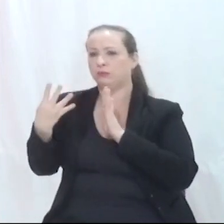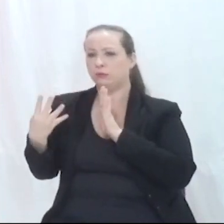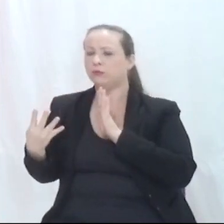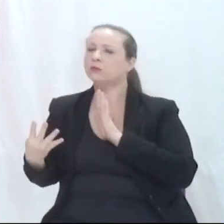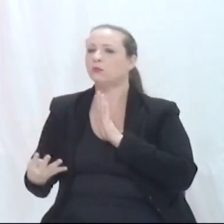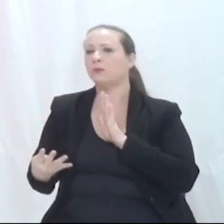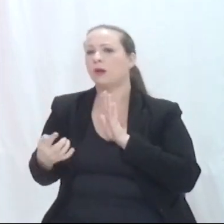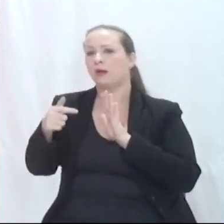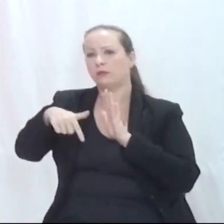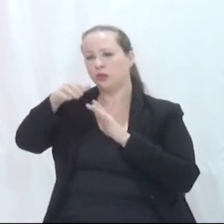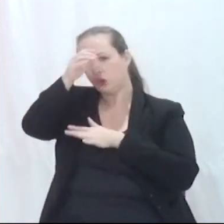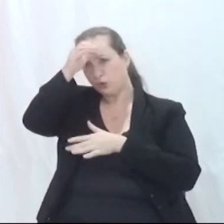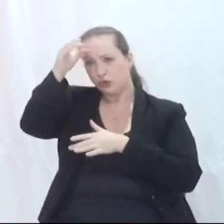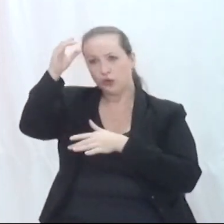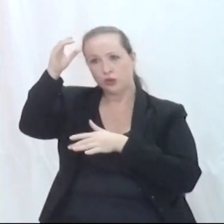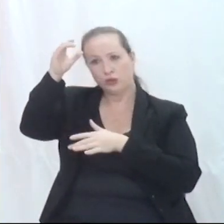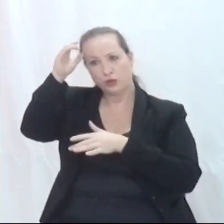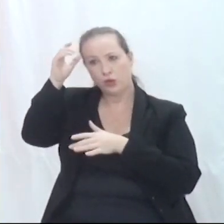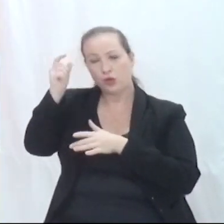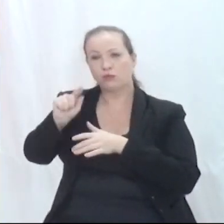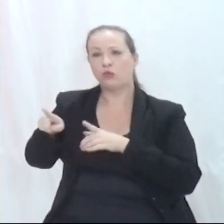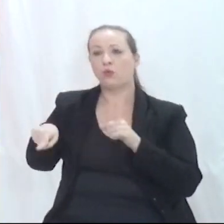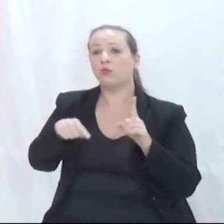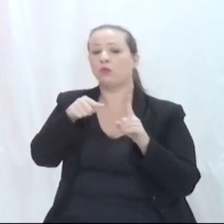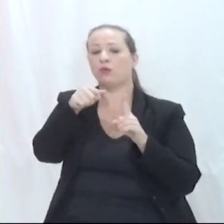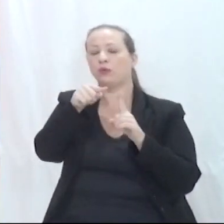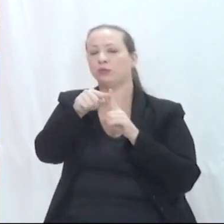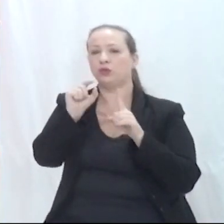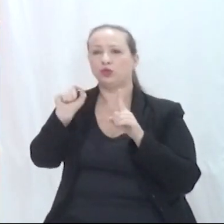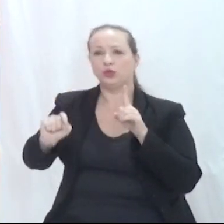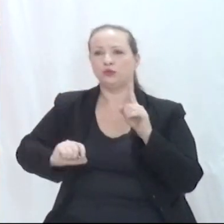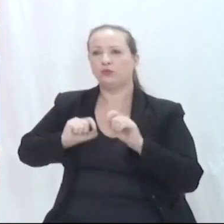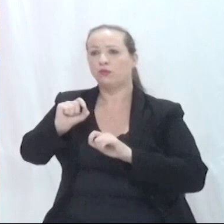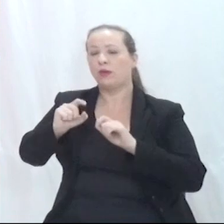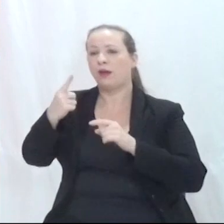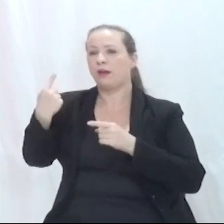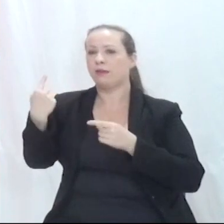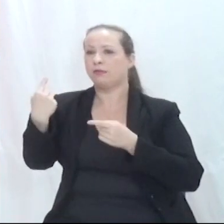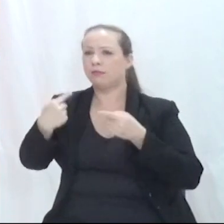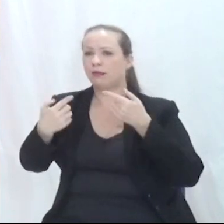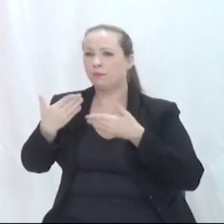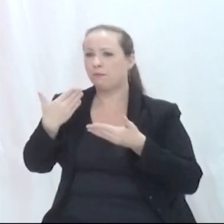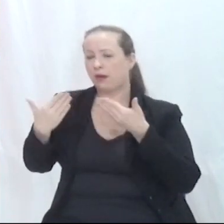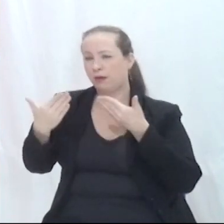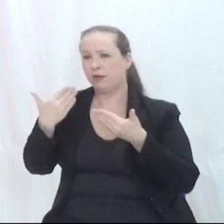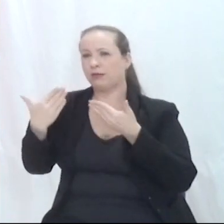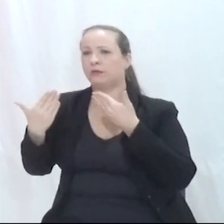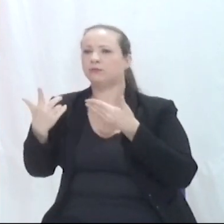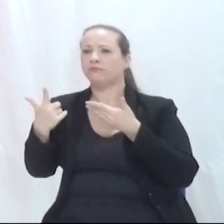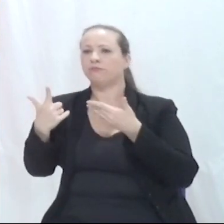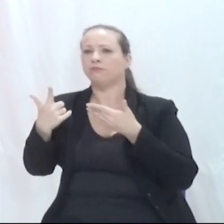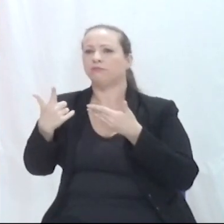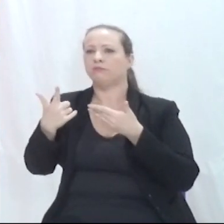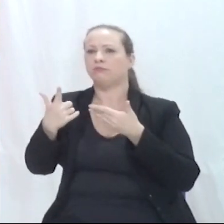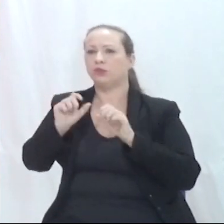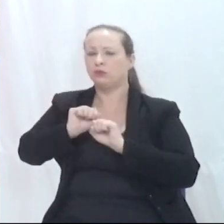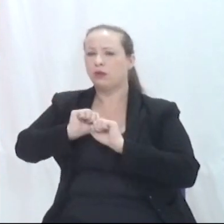município, tendo por finalidade possibilitar um debate primado pela transparência,